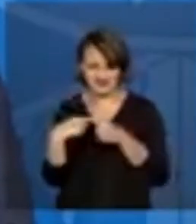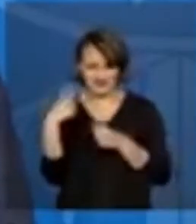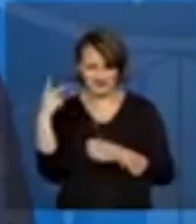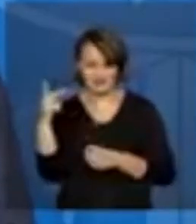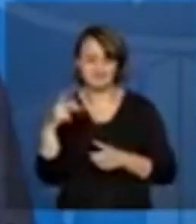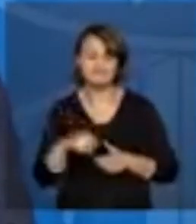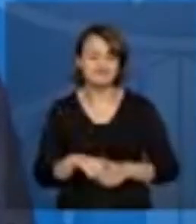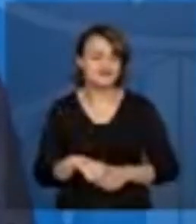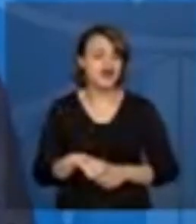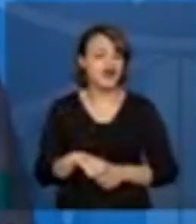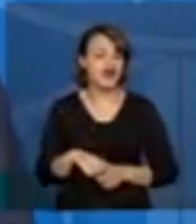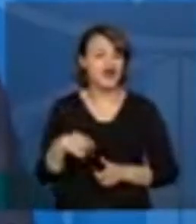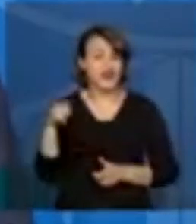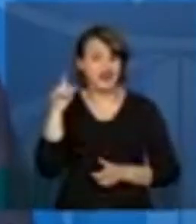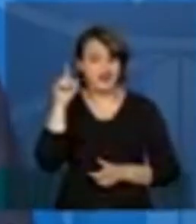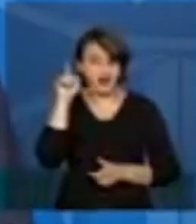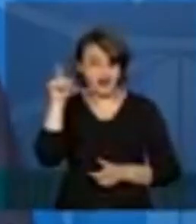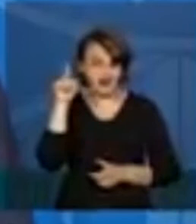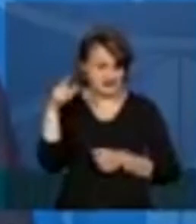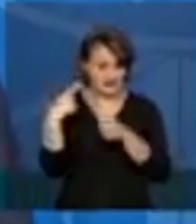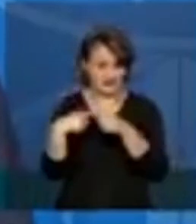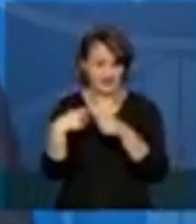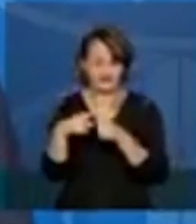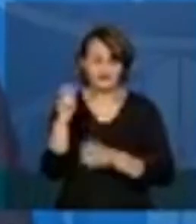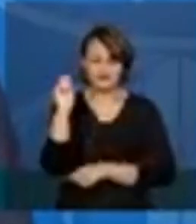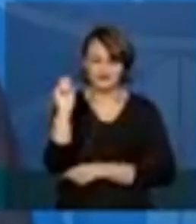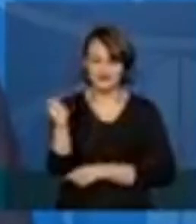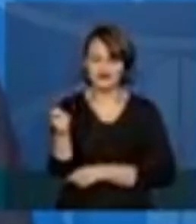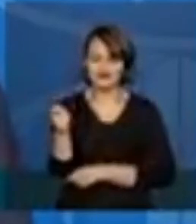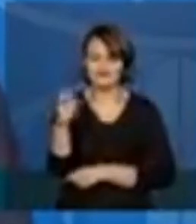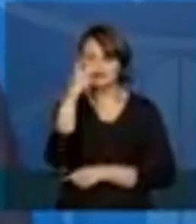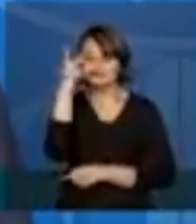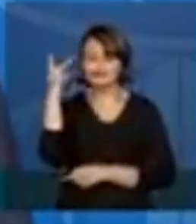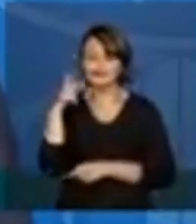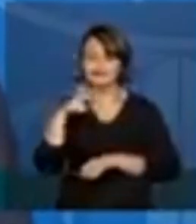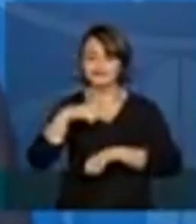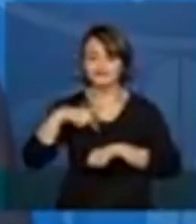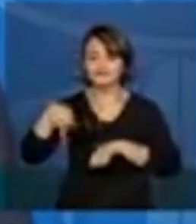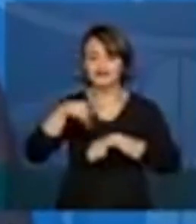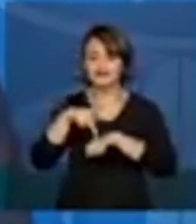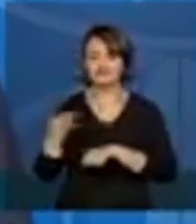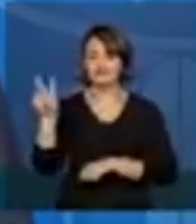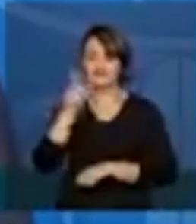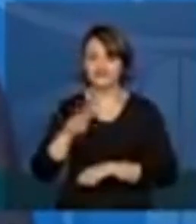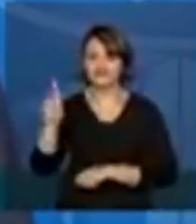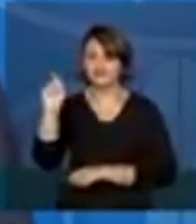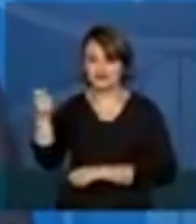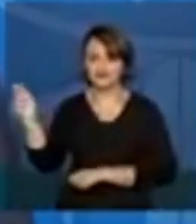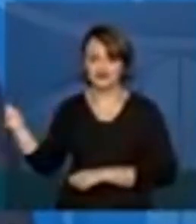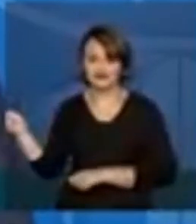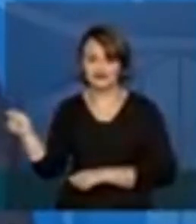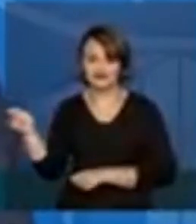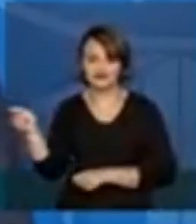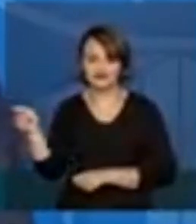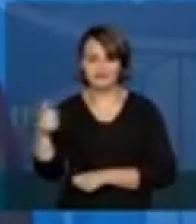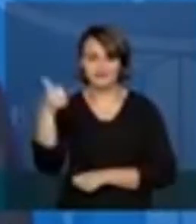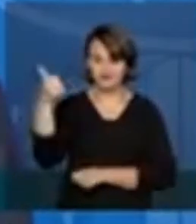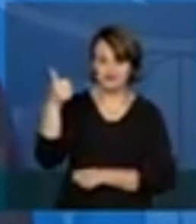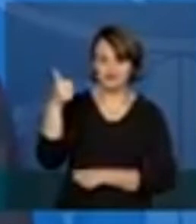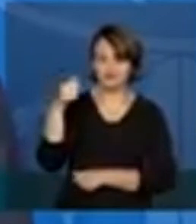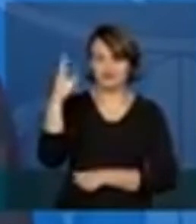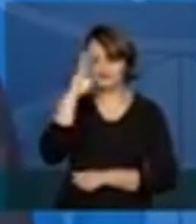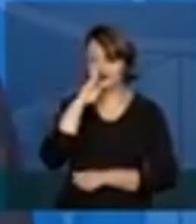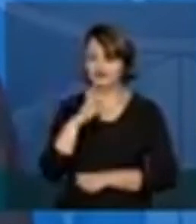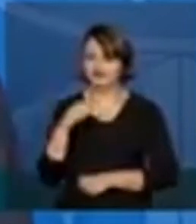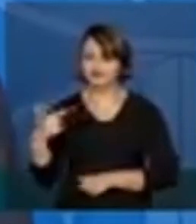nós estamos pagando mais venezuelanos do que brasileiros sobre o auxílio emergencial.